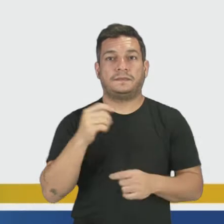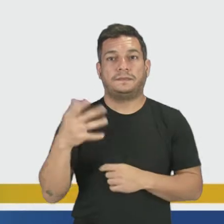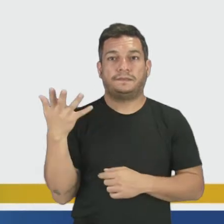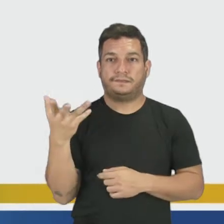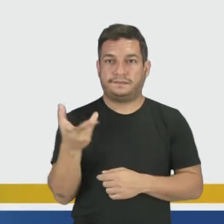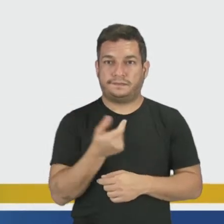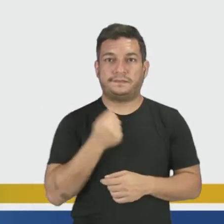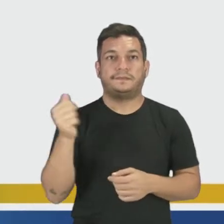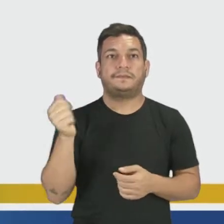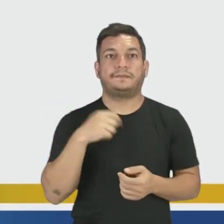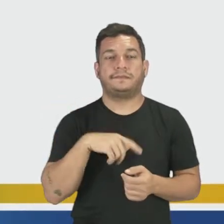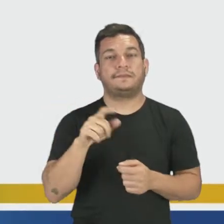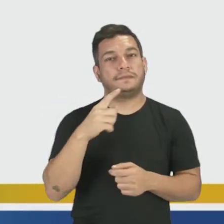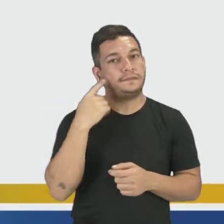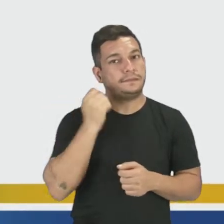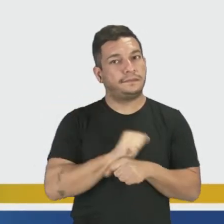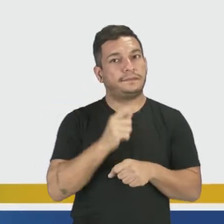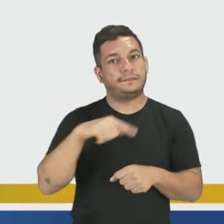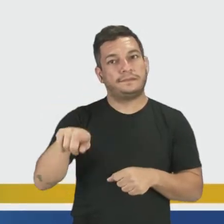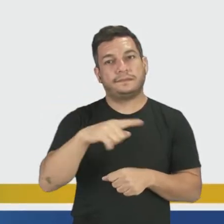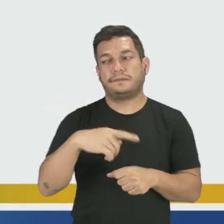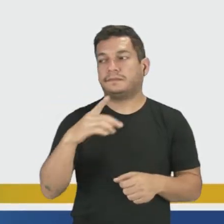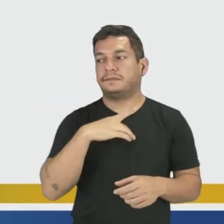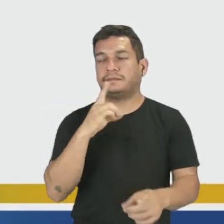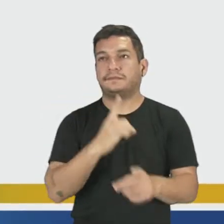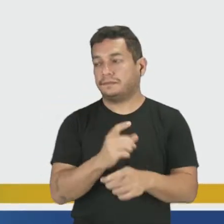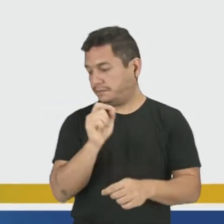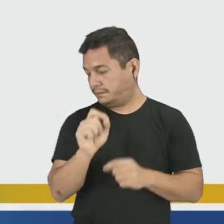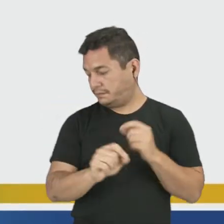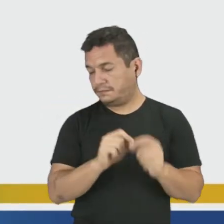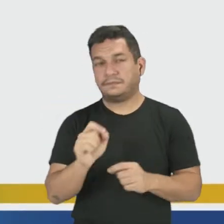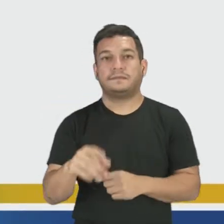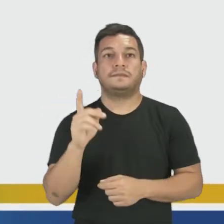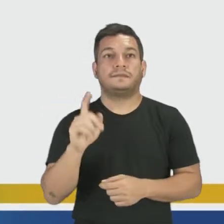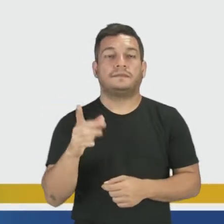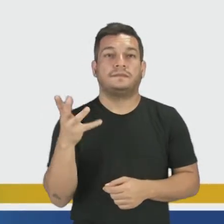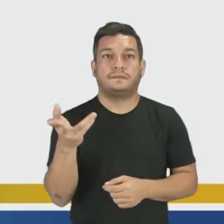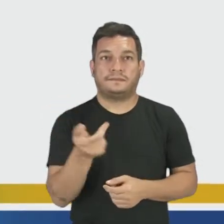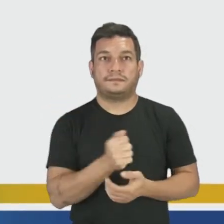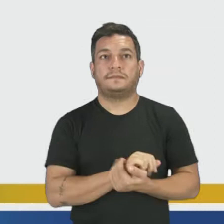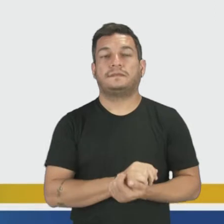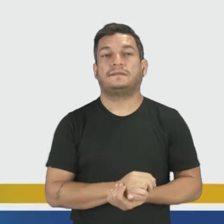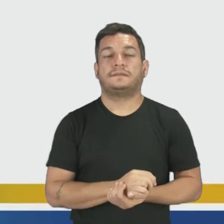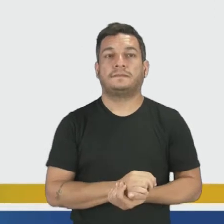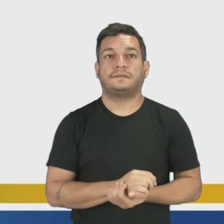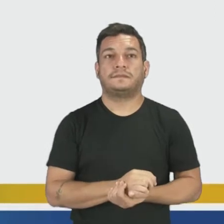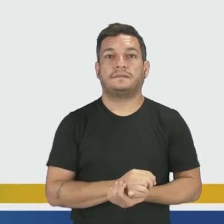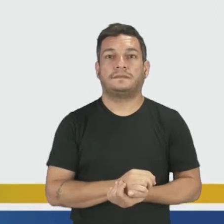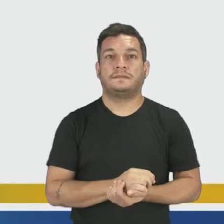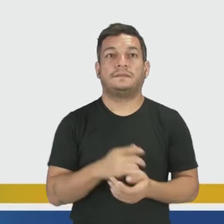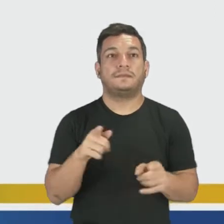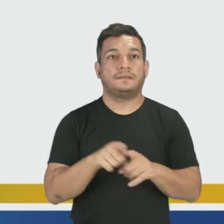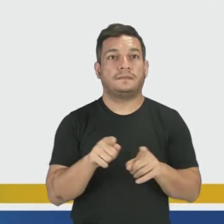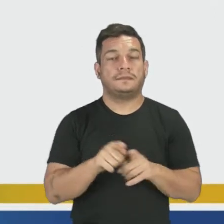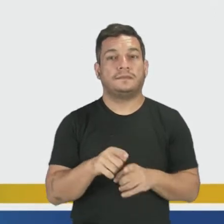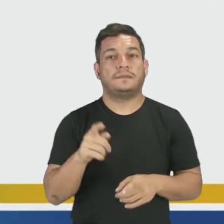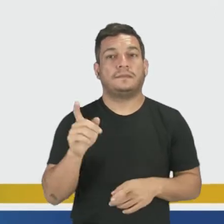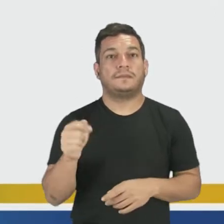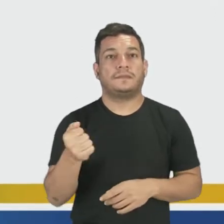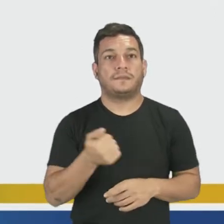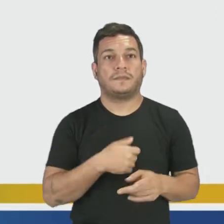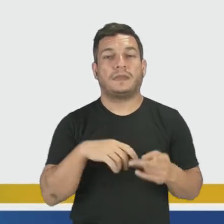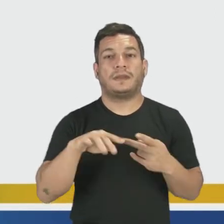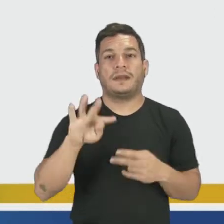palco da vida. Espero que vocês tenham descoberto seus talentos, viu? Mas falamos também sobre habilidades,